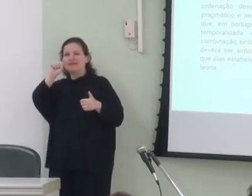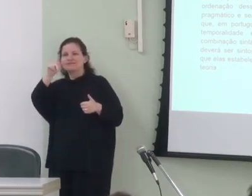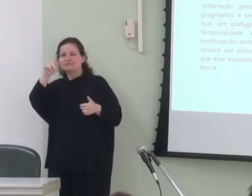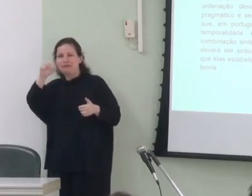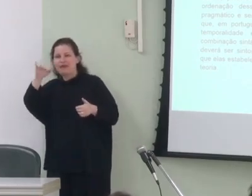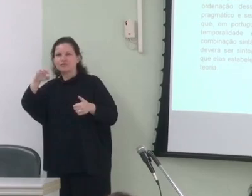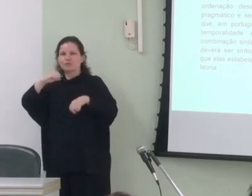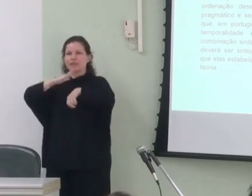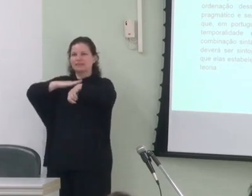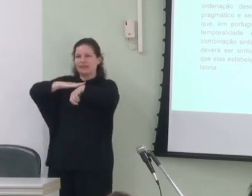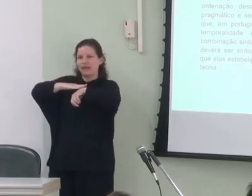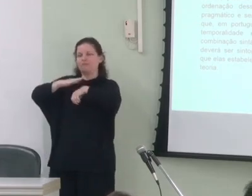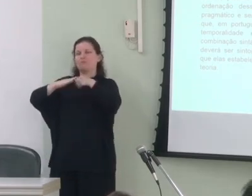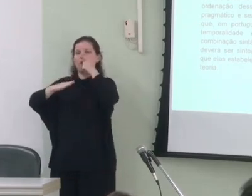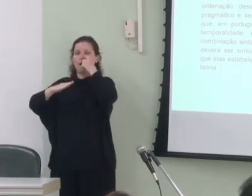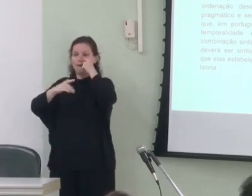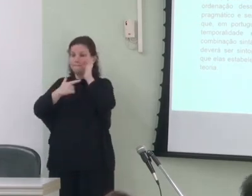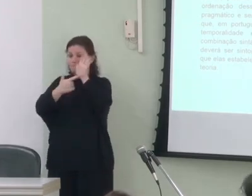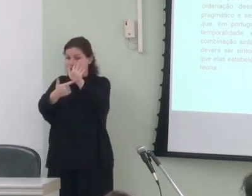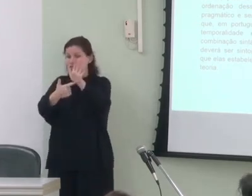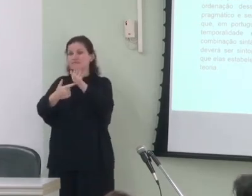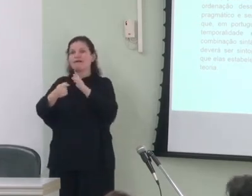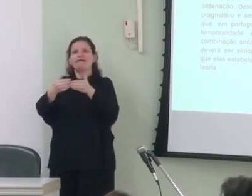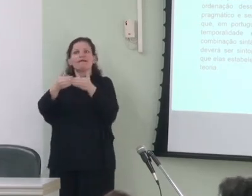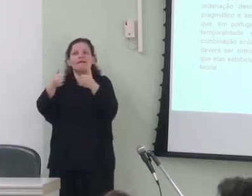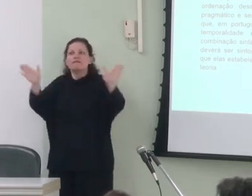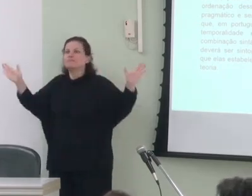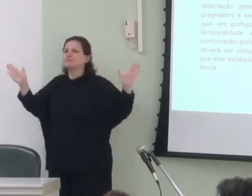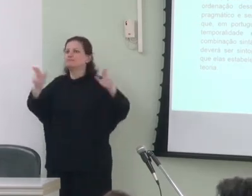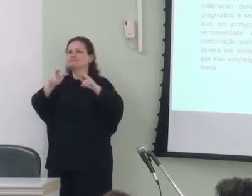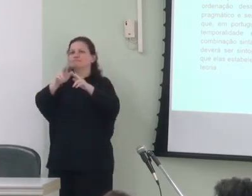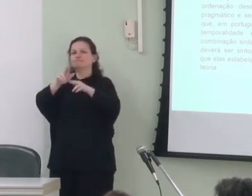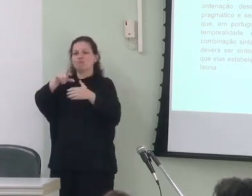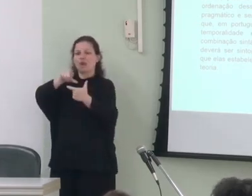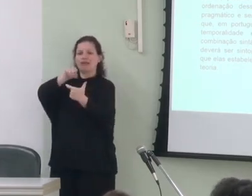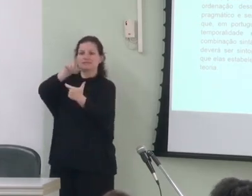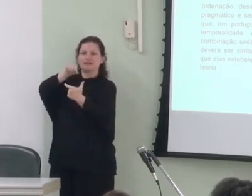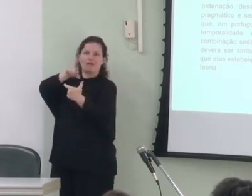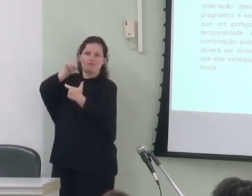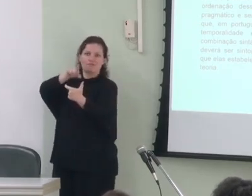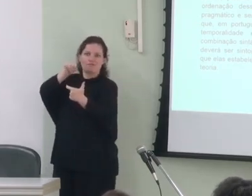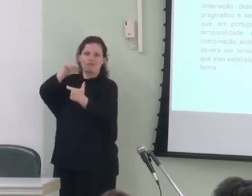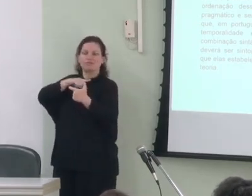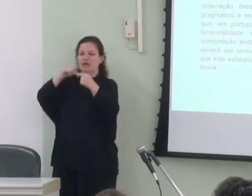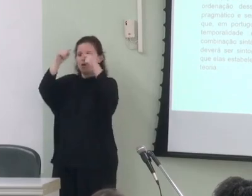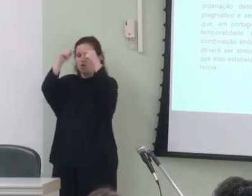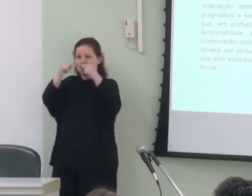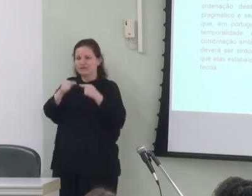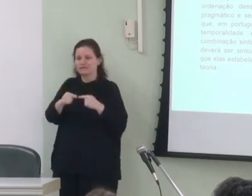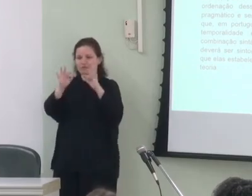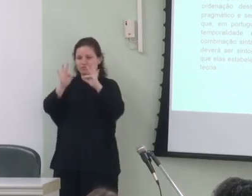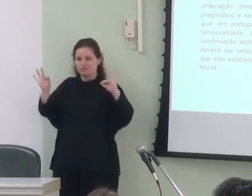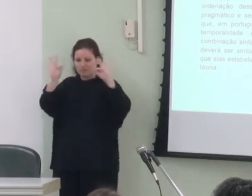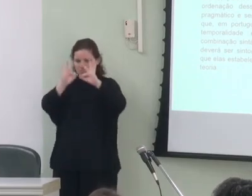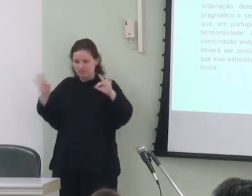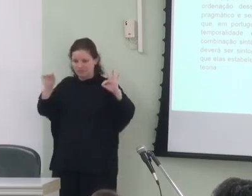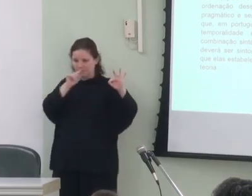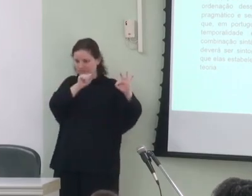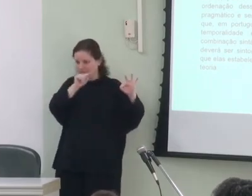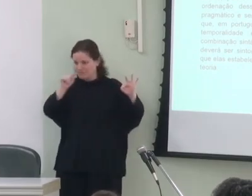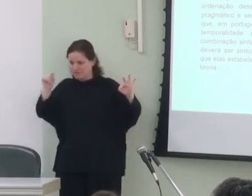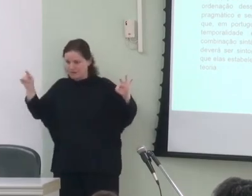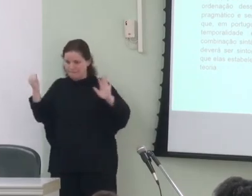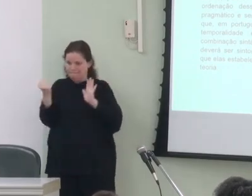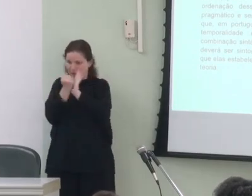temporalidade expressam-se amplamente por meios lexicais, a combinação sintática entre os elementos que